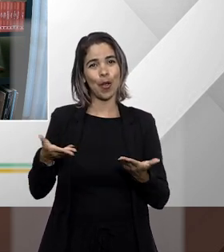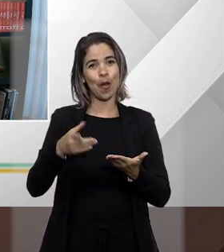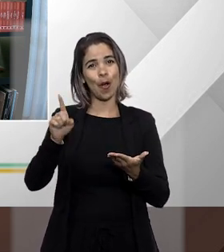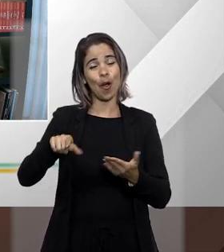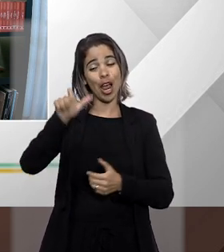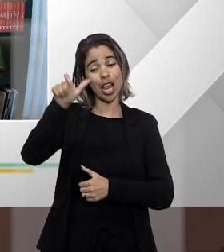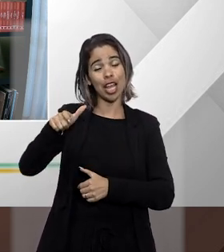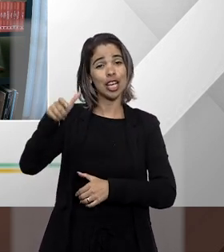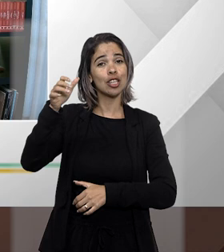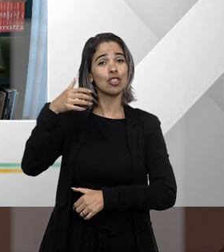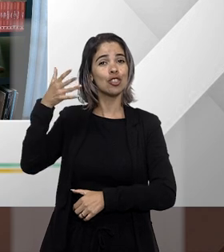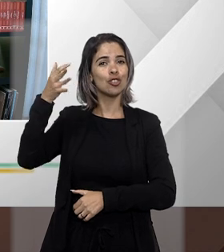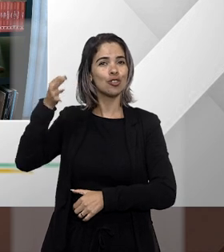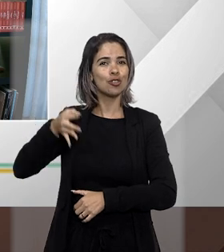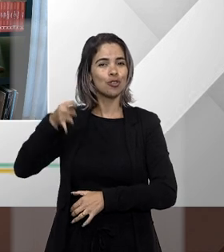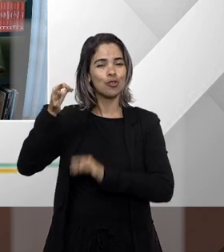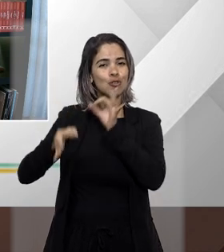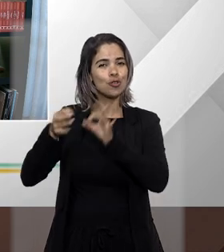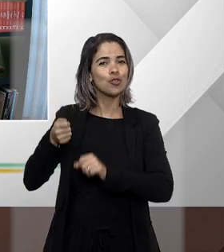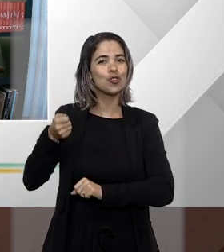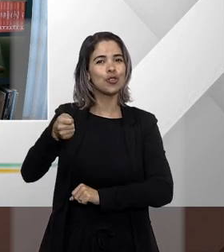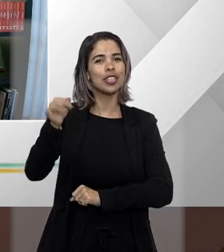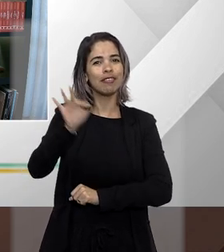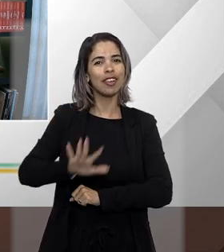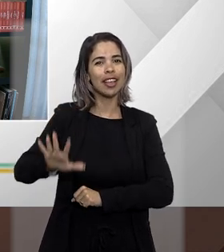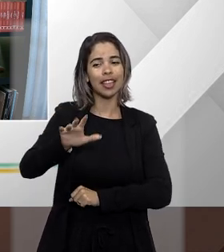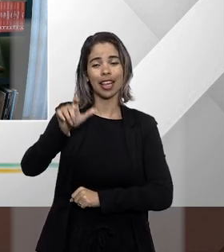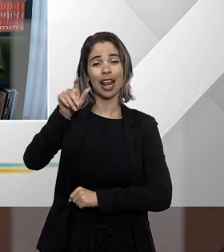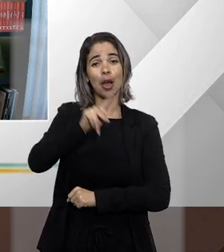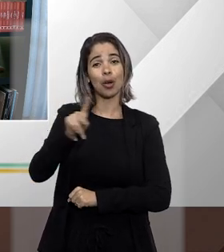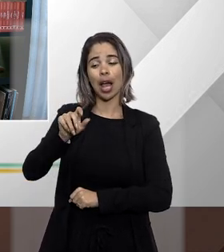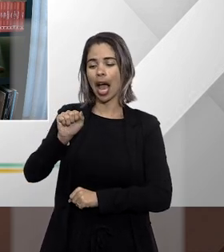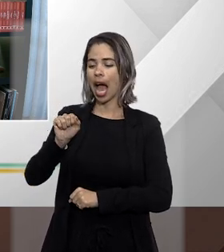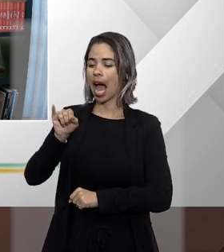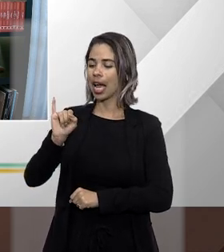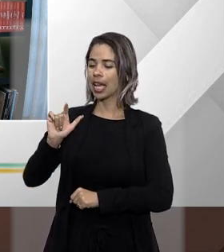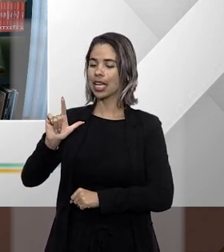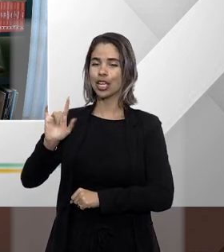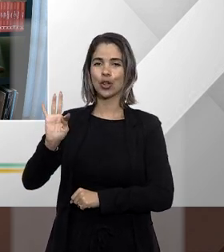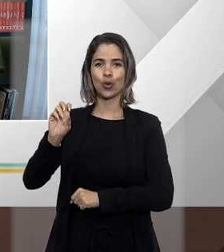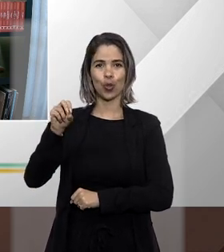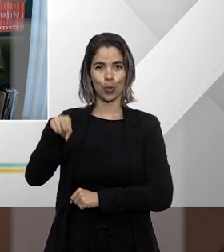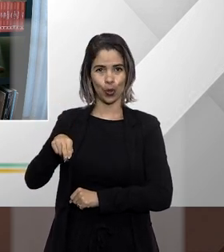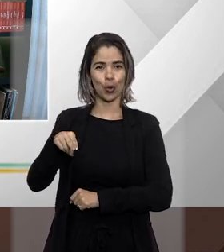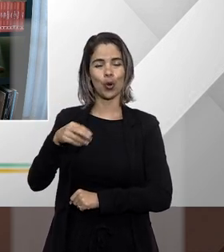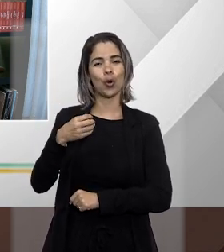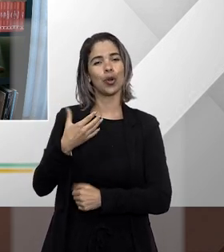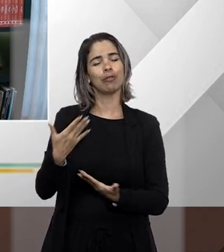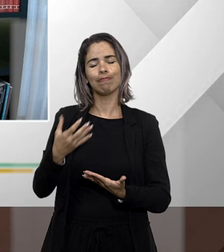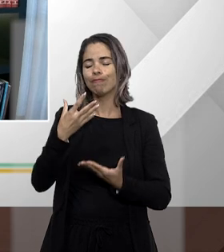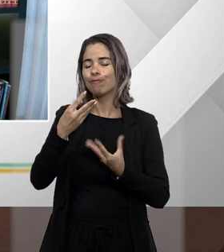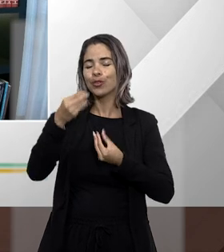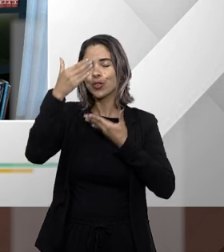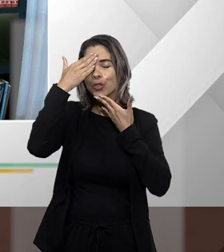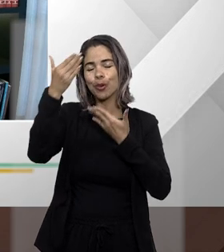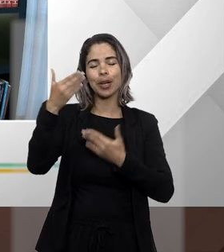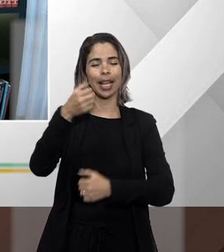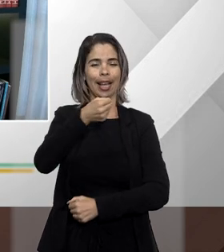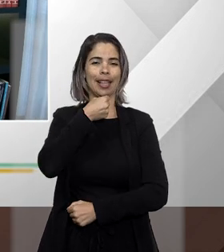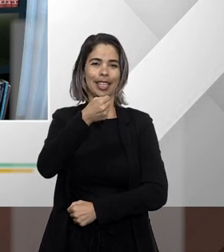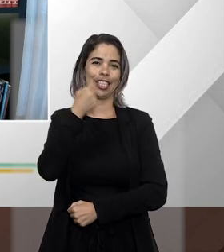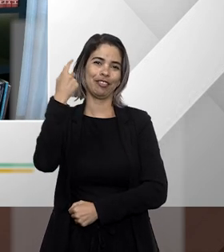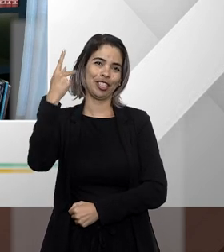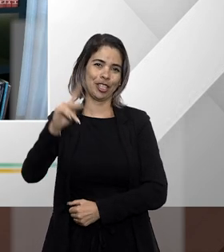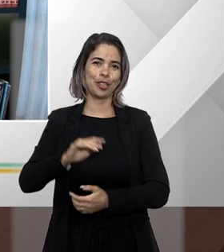e professor Ailton Bonomo júnior professor Ailton Bonomo muito obrigada pela entrevista Fátima eu que